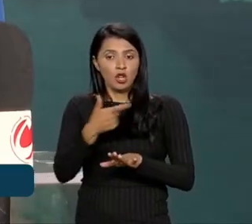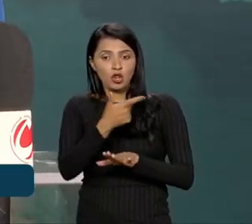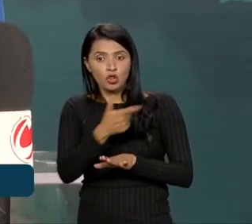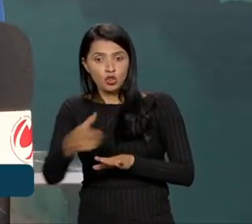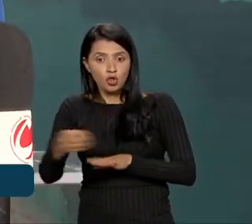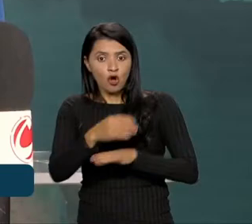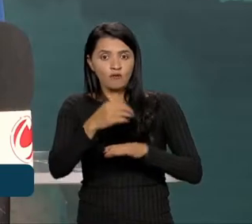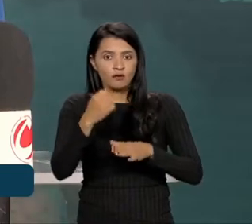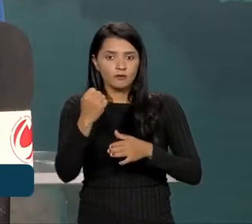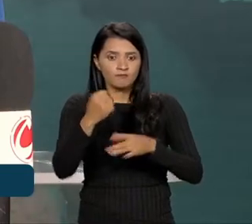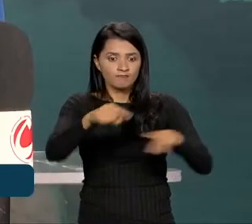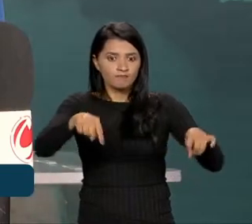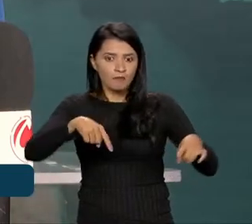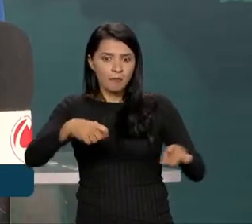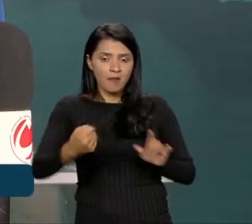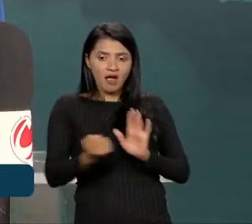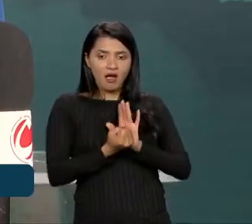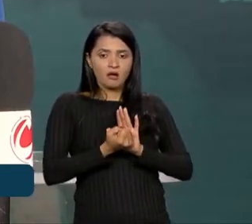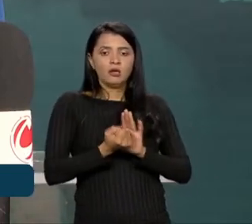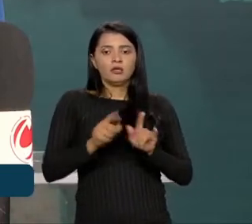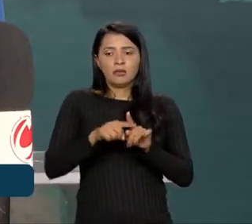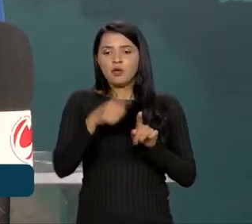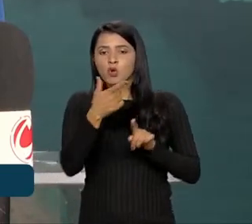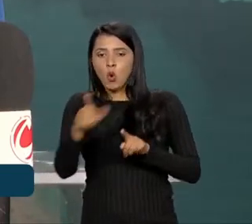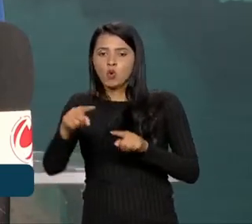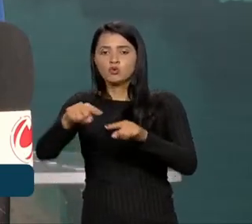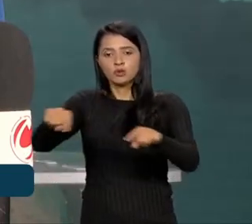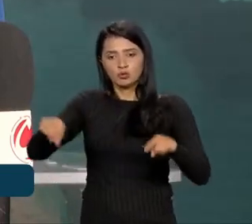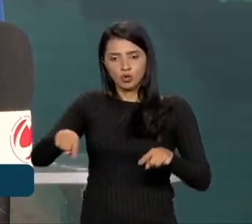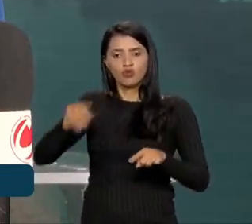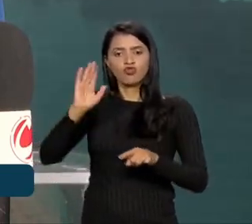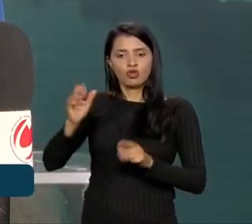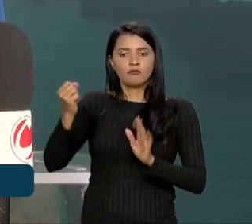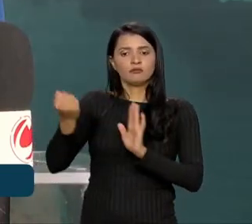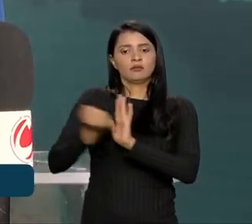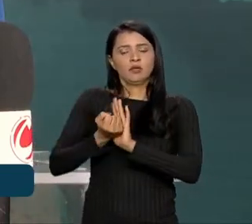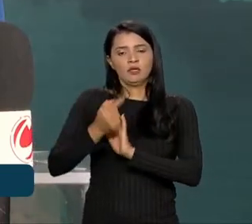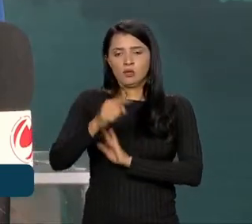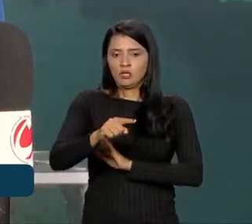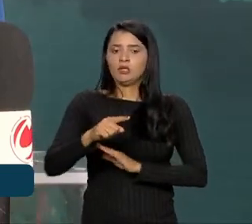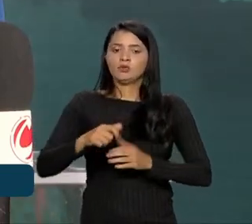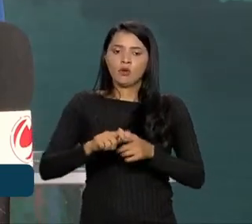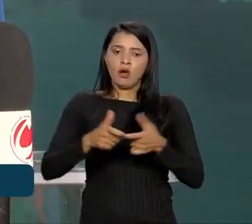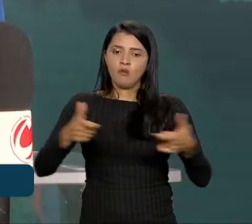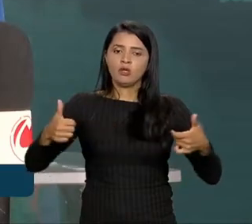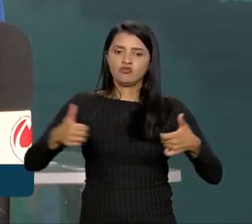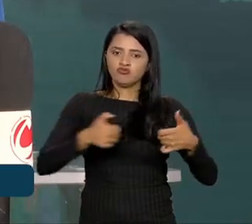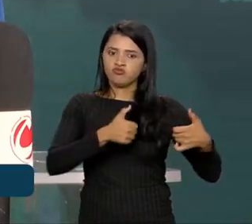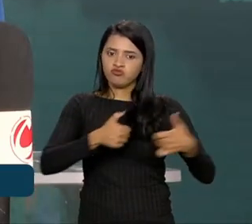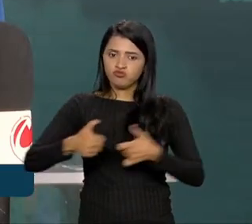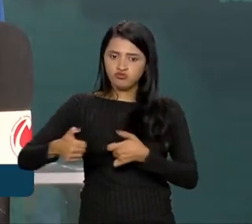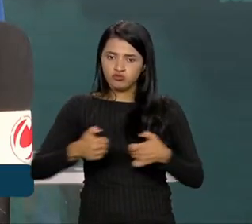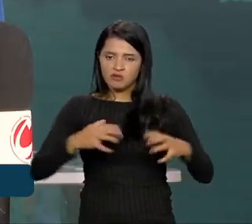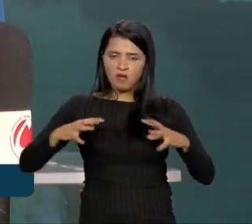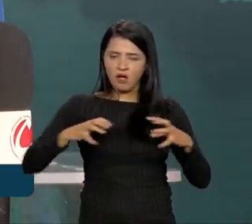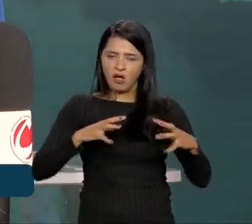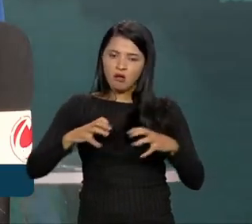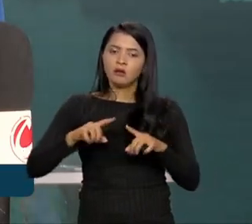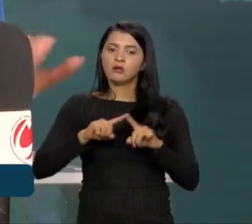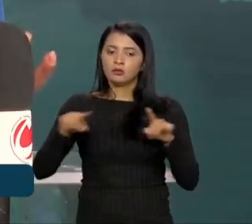demarcações, vai ainda rever territórios já demarcados e isso só aumenta os conflitos. Então, estamos